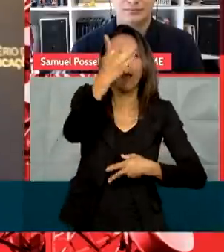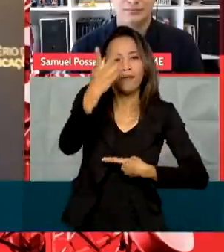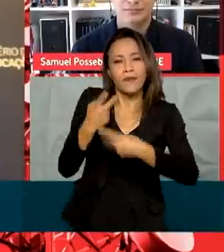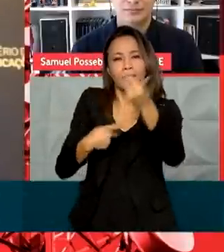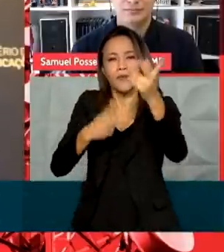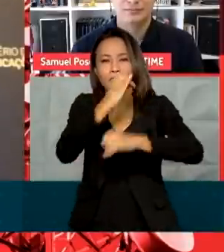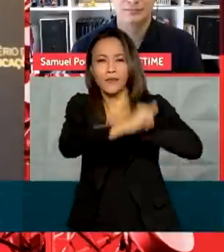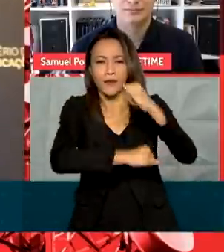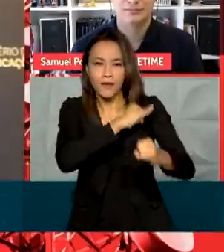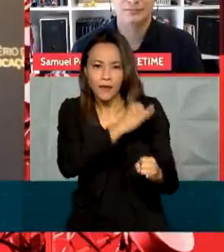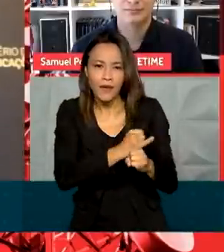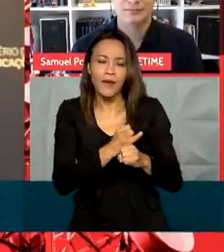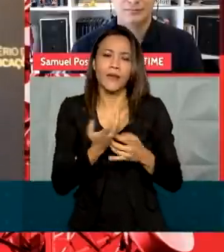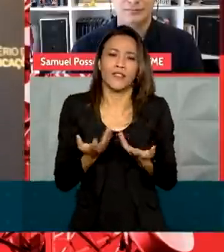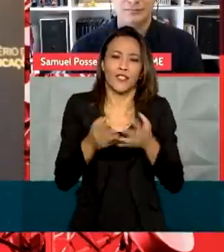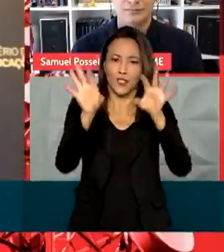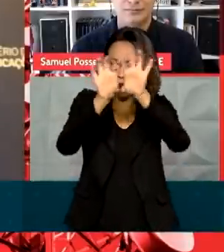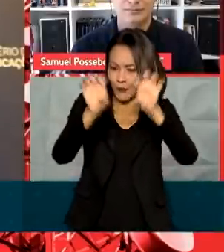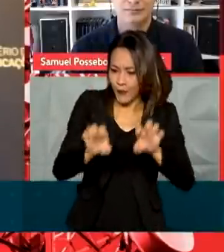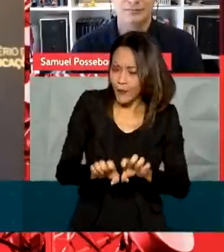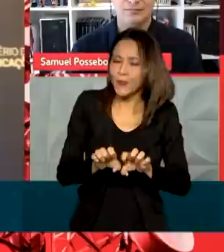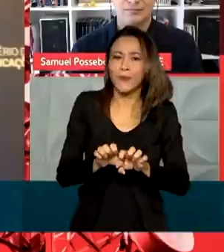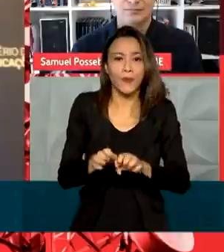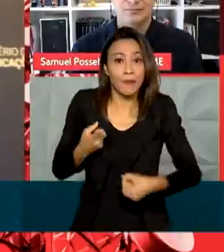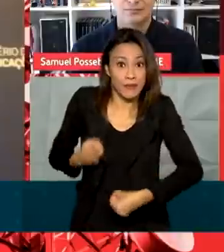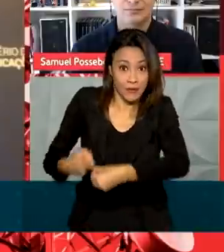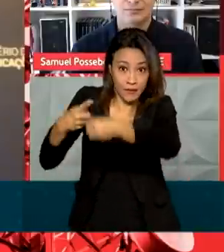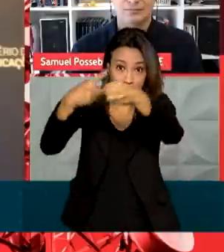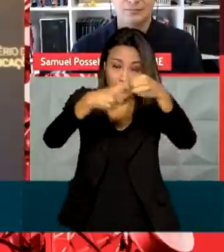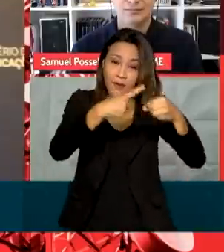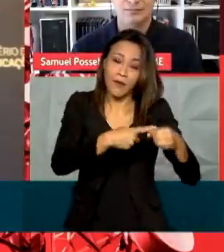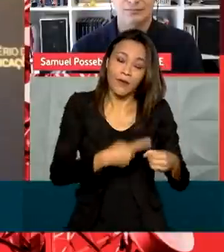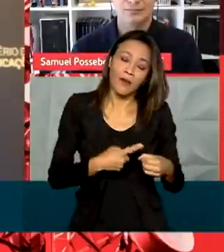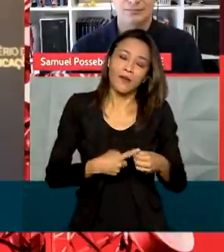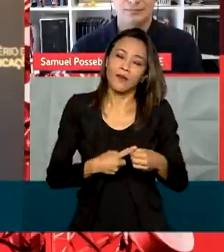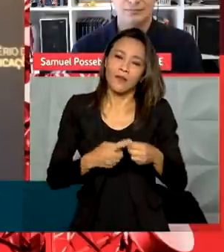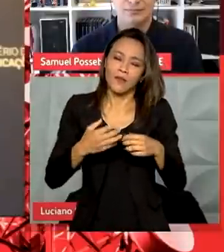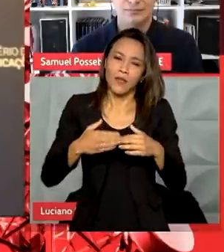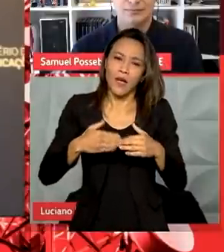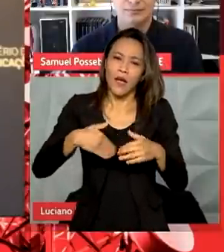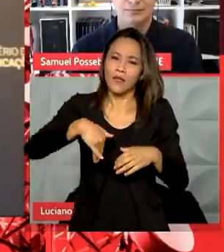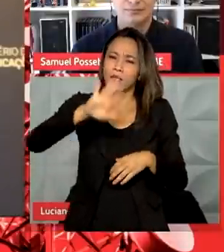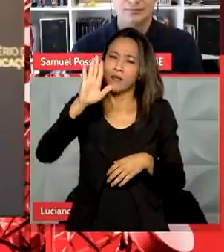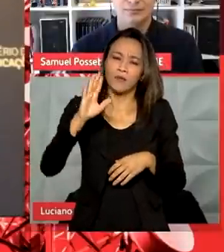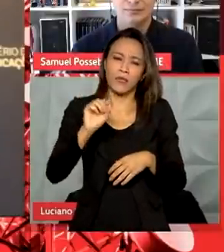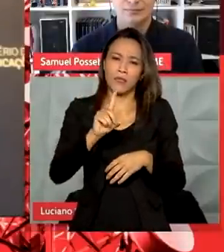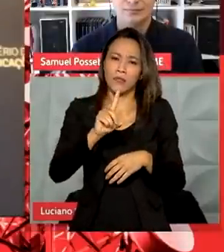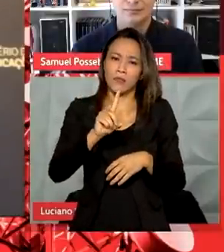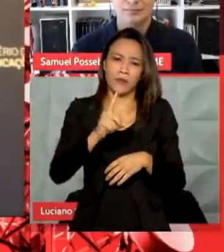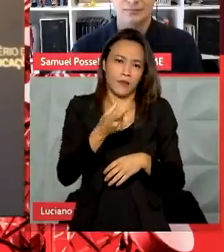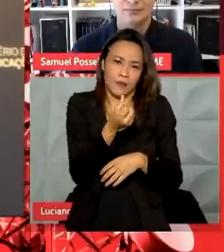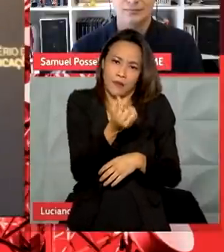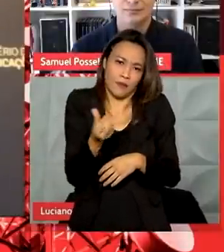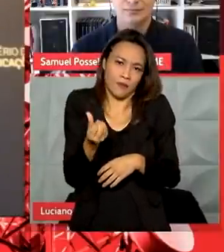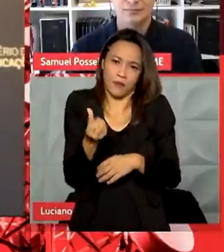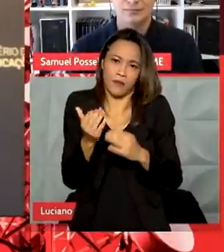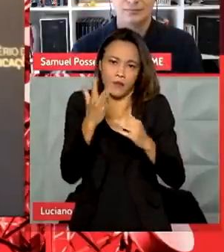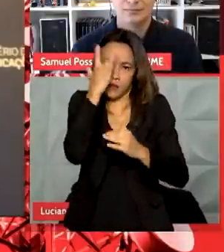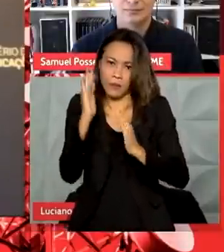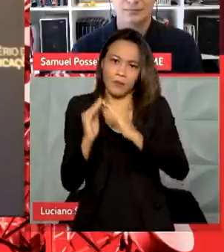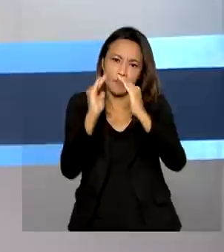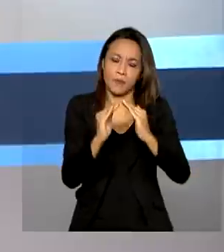infraestrutura para as cidades, localidades acima de 600 habitantes, para todas as estradas